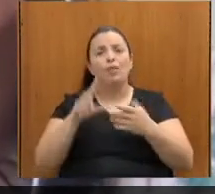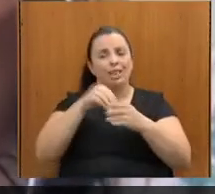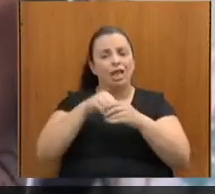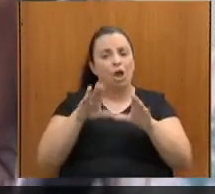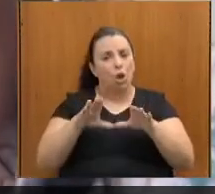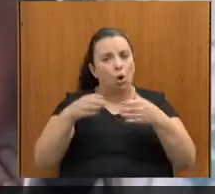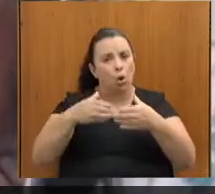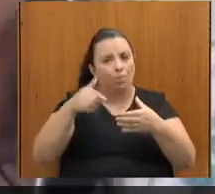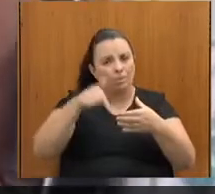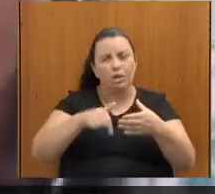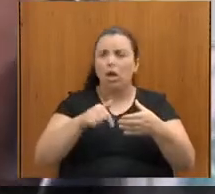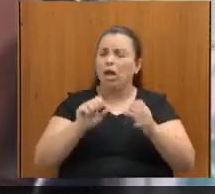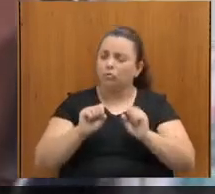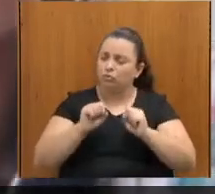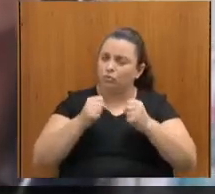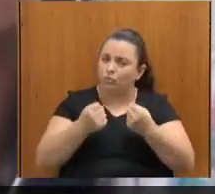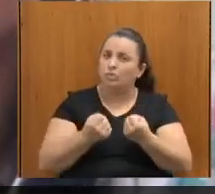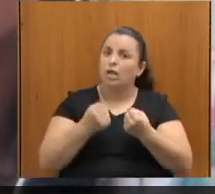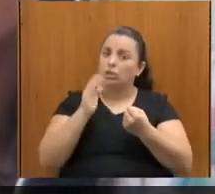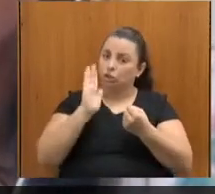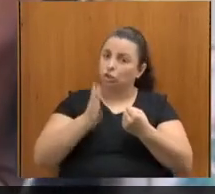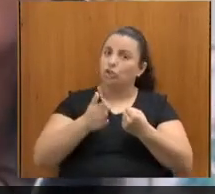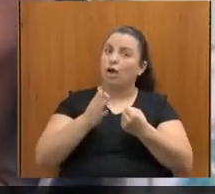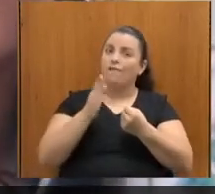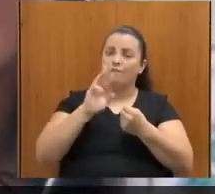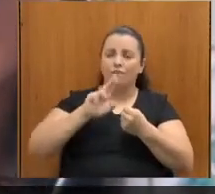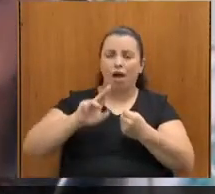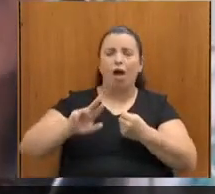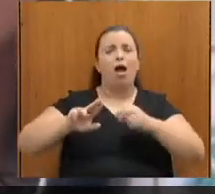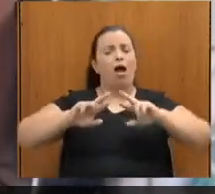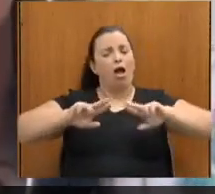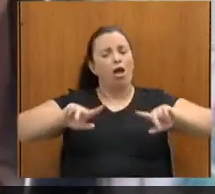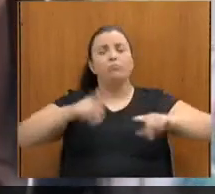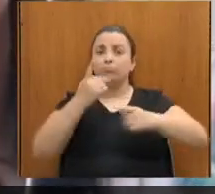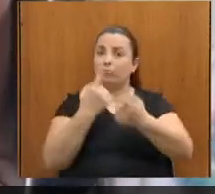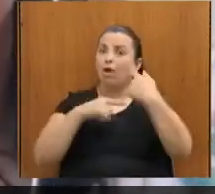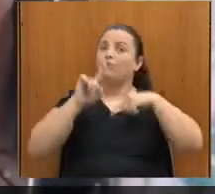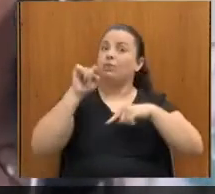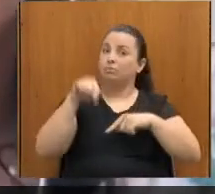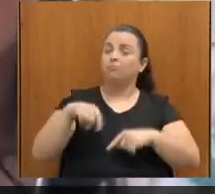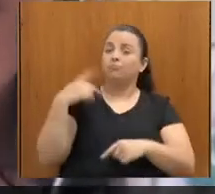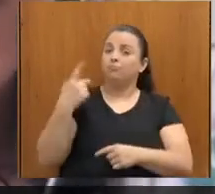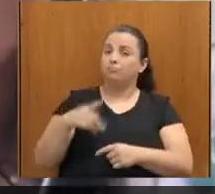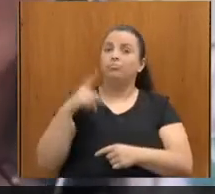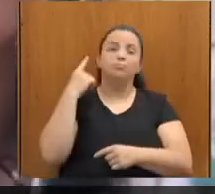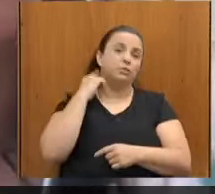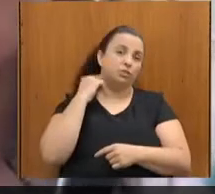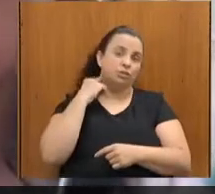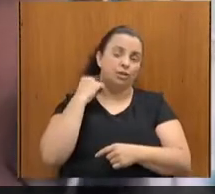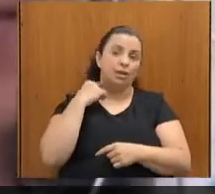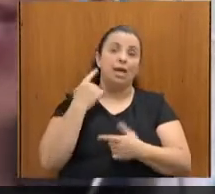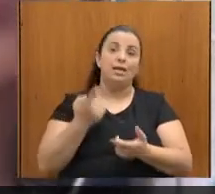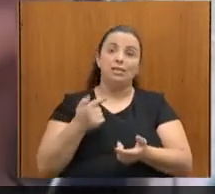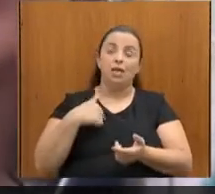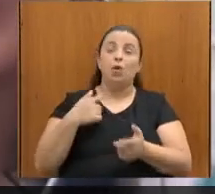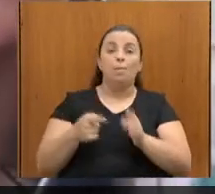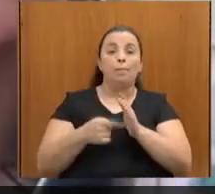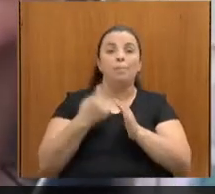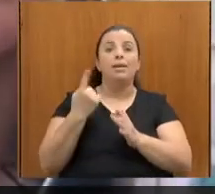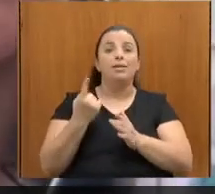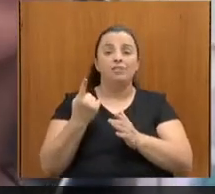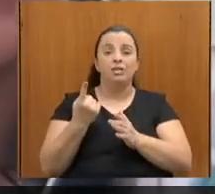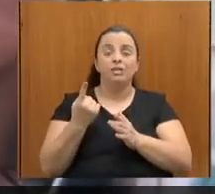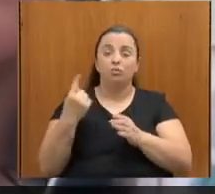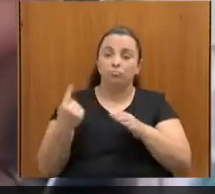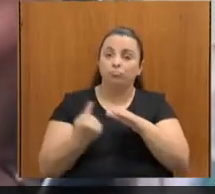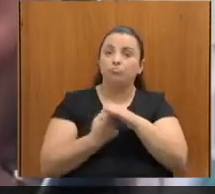focada, que já produziu muitos avanços aqui no Estado de Minas Gerais. Eu que pela primeira vez estou compondo essa